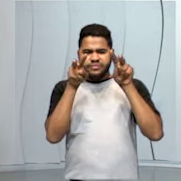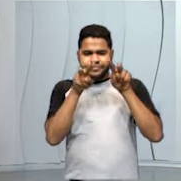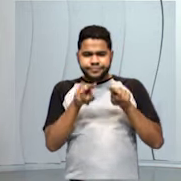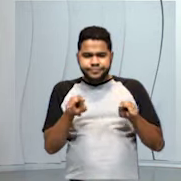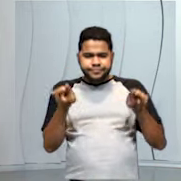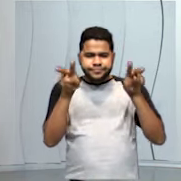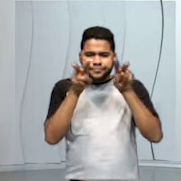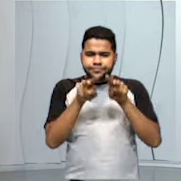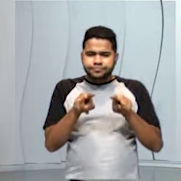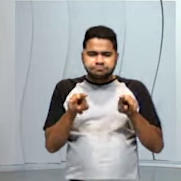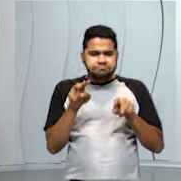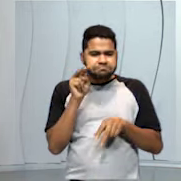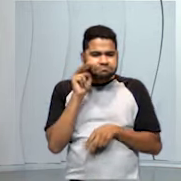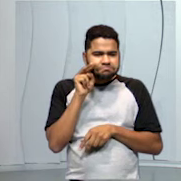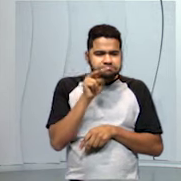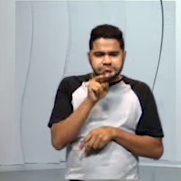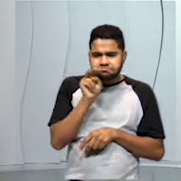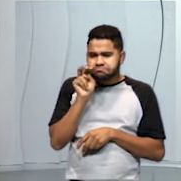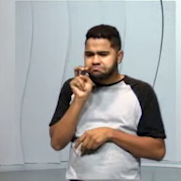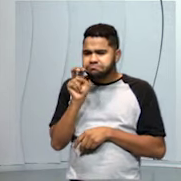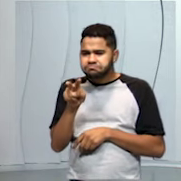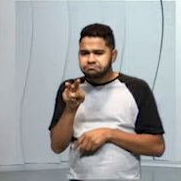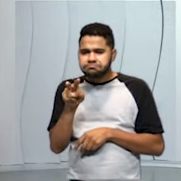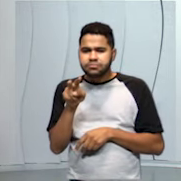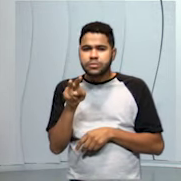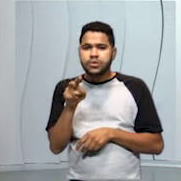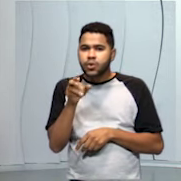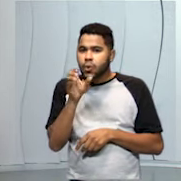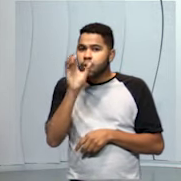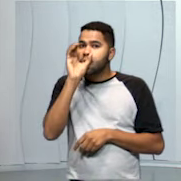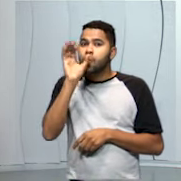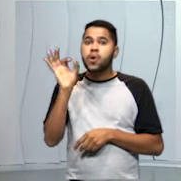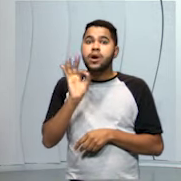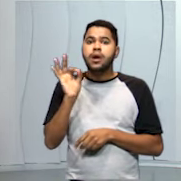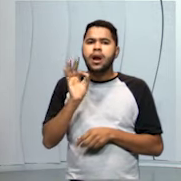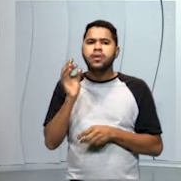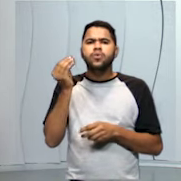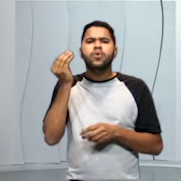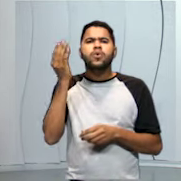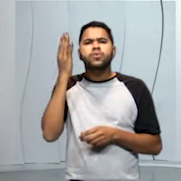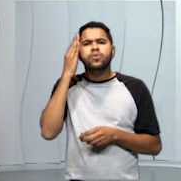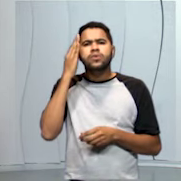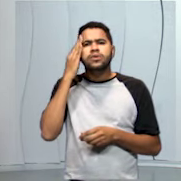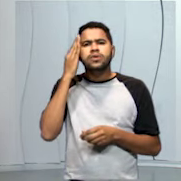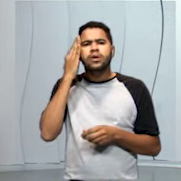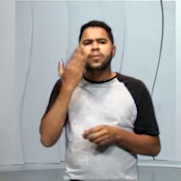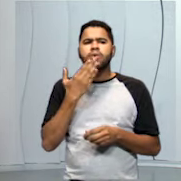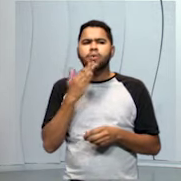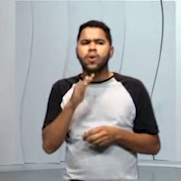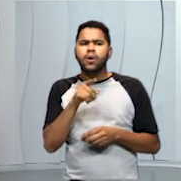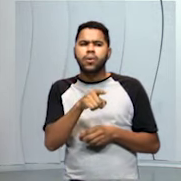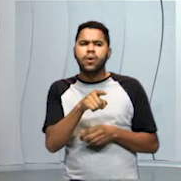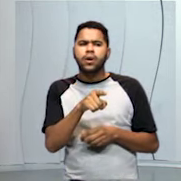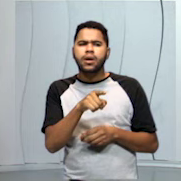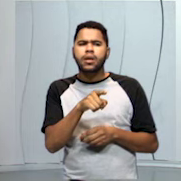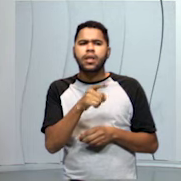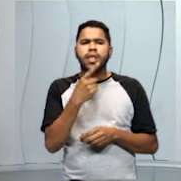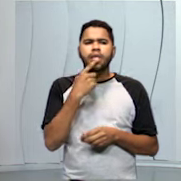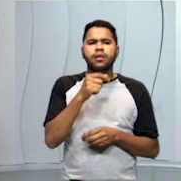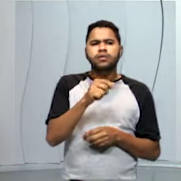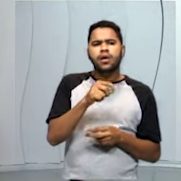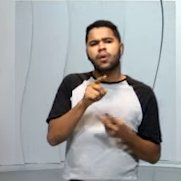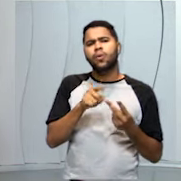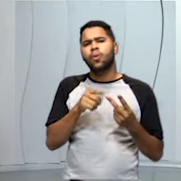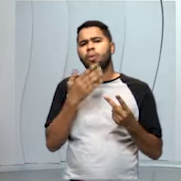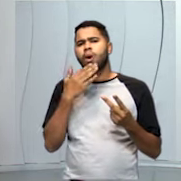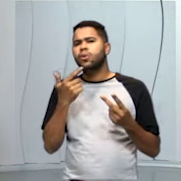visualmente, a olho nu, sem provar, não é capaz de separar qual é o copo que tem sal e